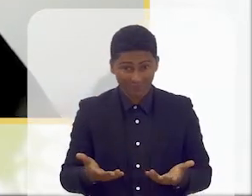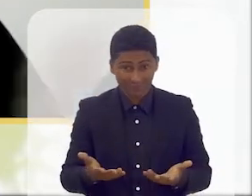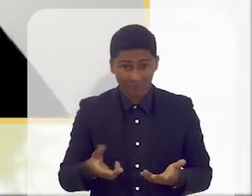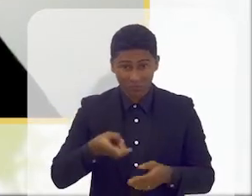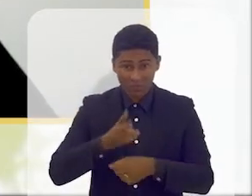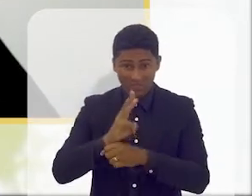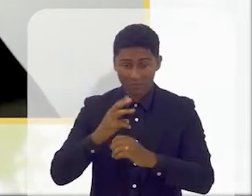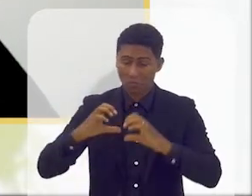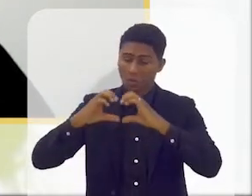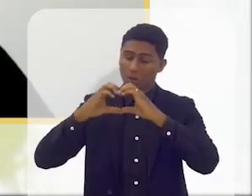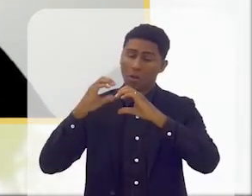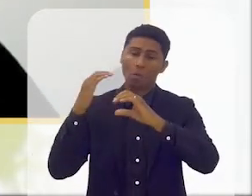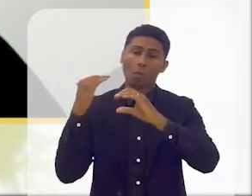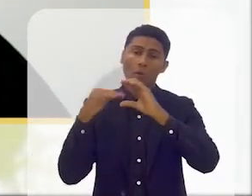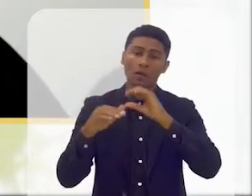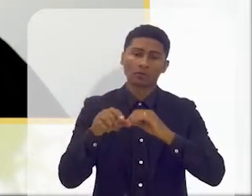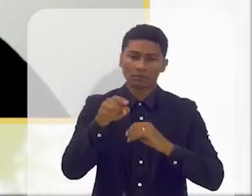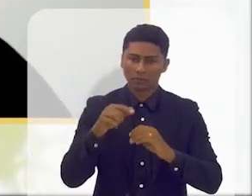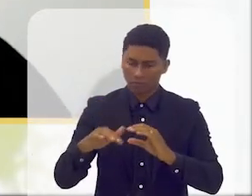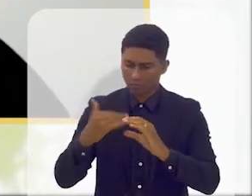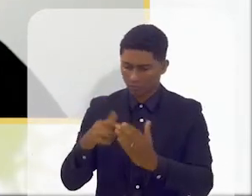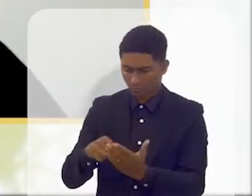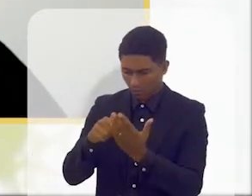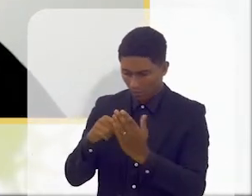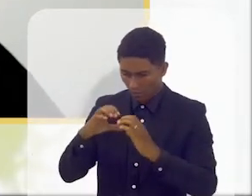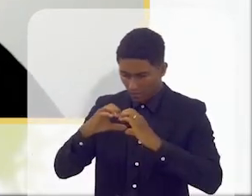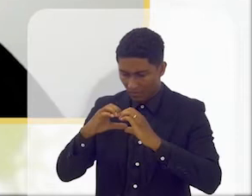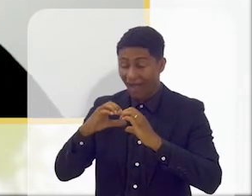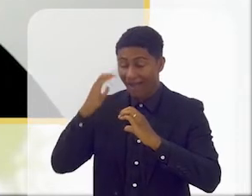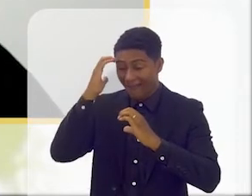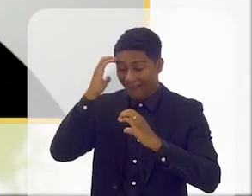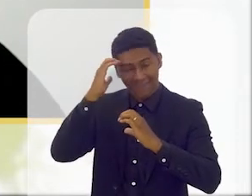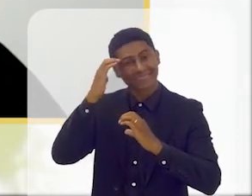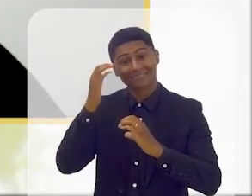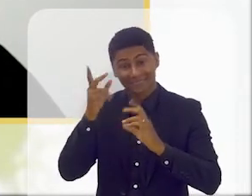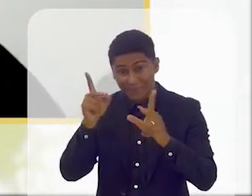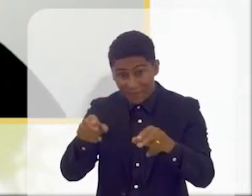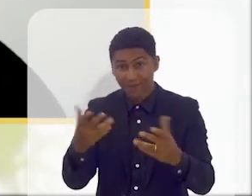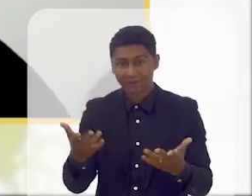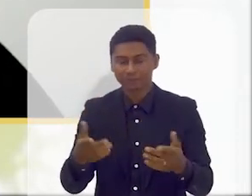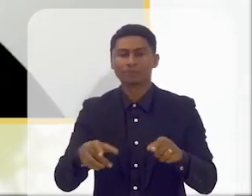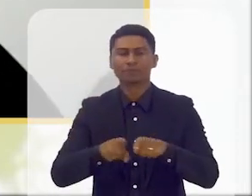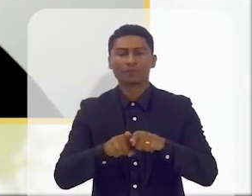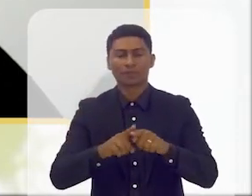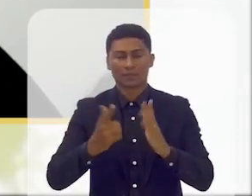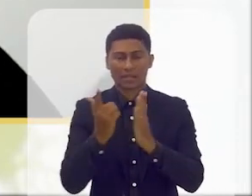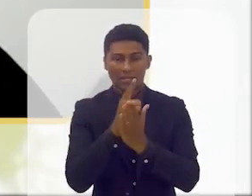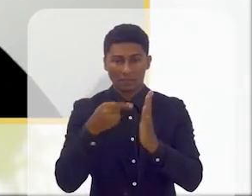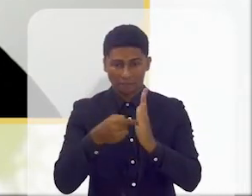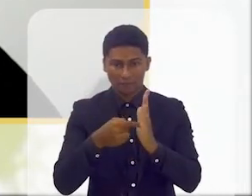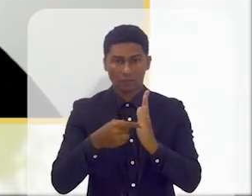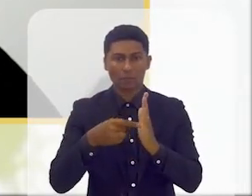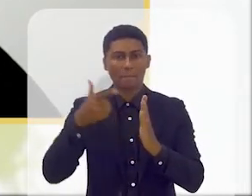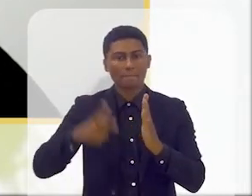nosso WhatsApp. depois o próprio livro ter também tudo o que está escrito em braio.